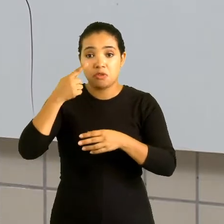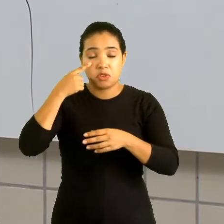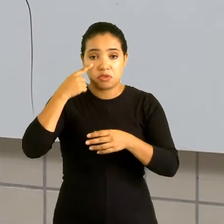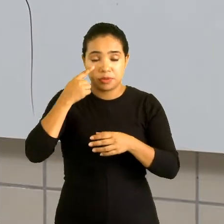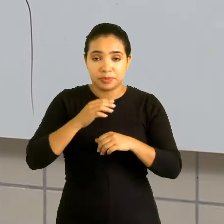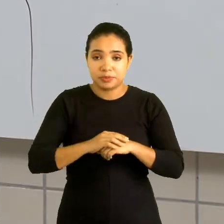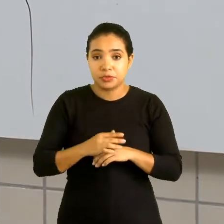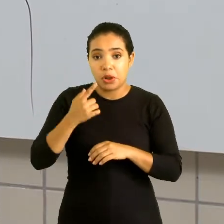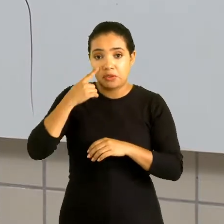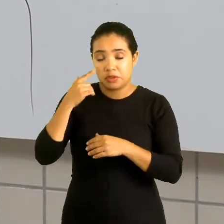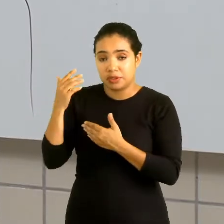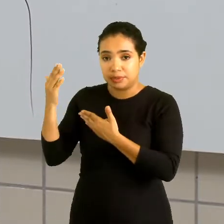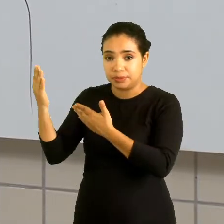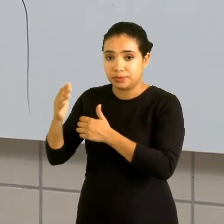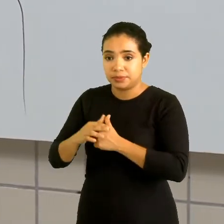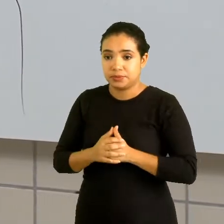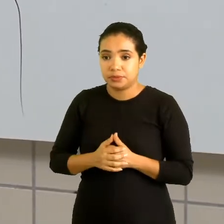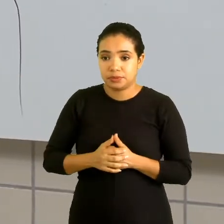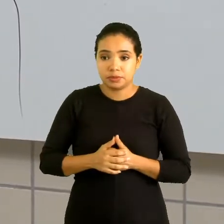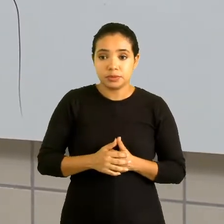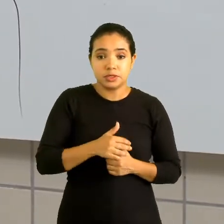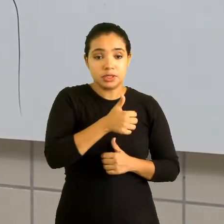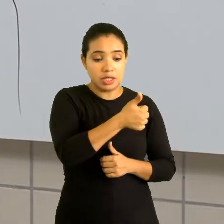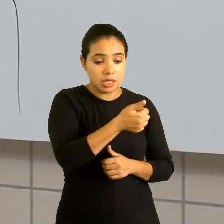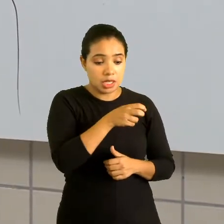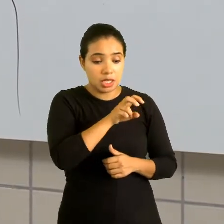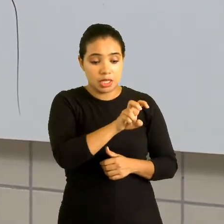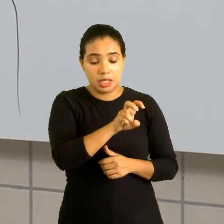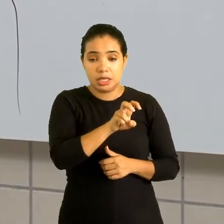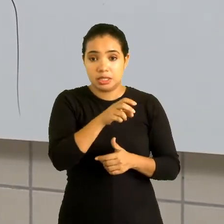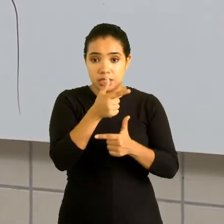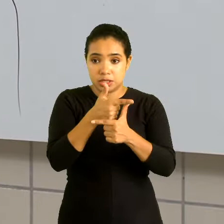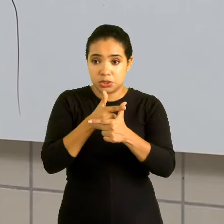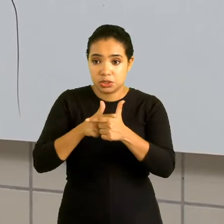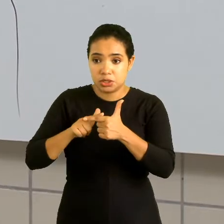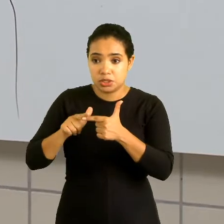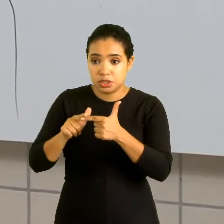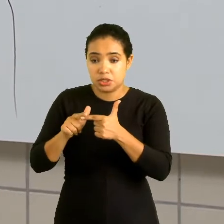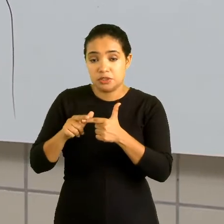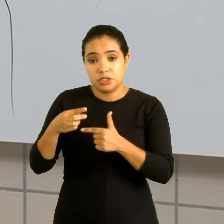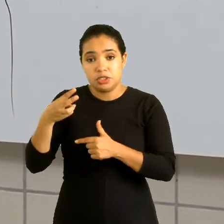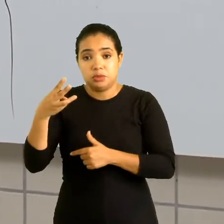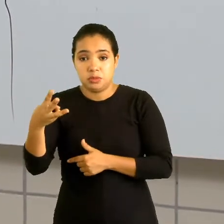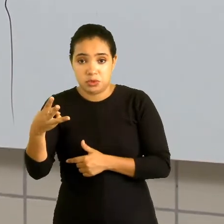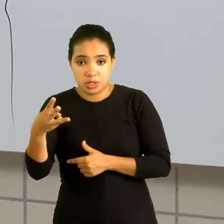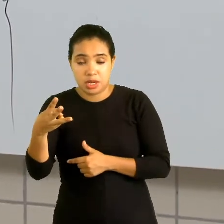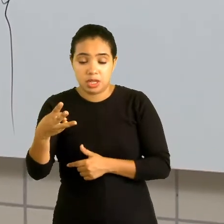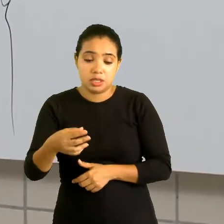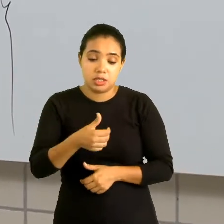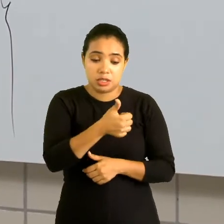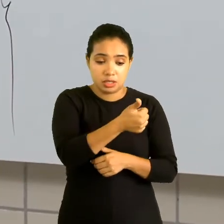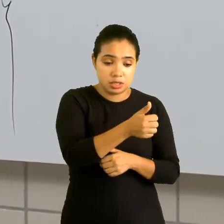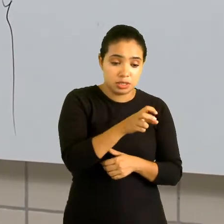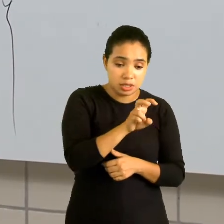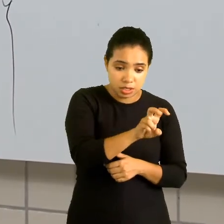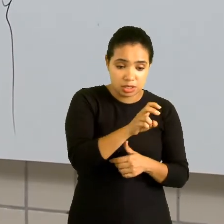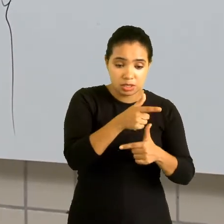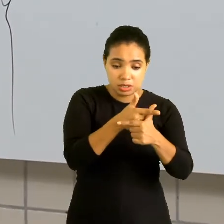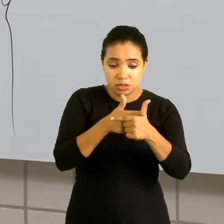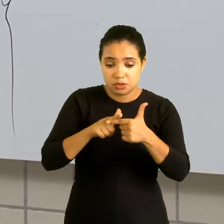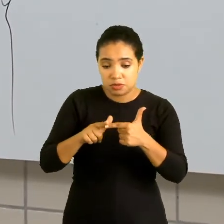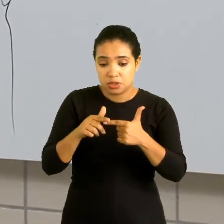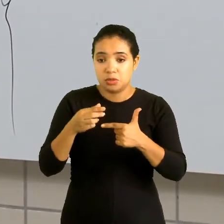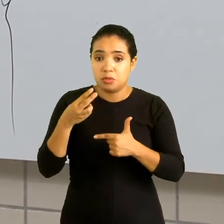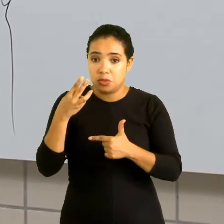Eu vou fazer então 15 dividido por 3. 15 dividido por 3,